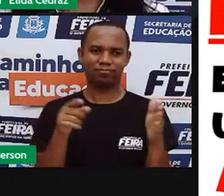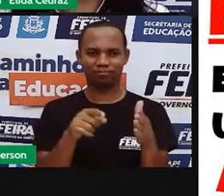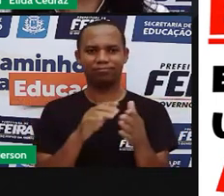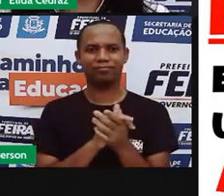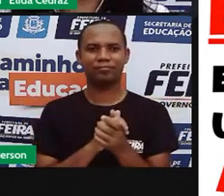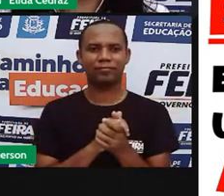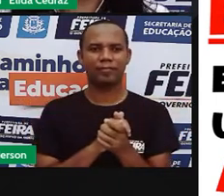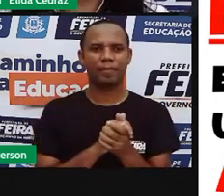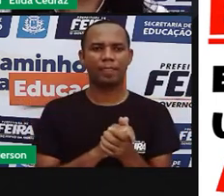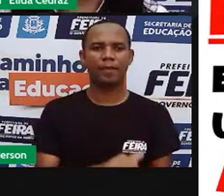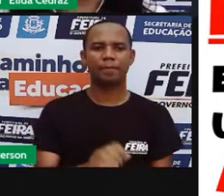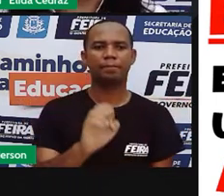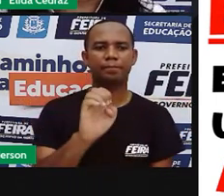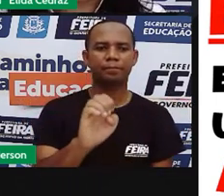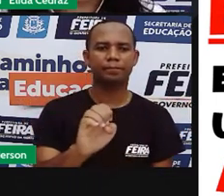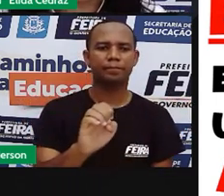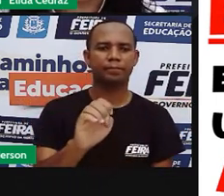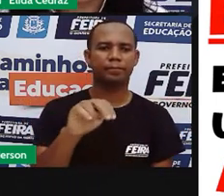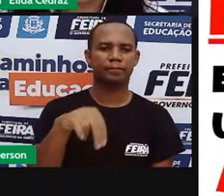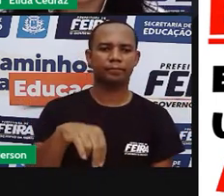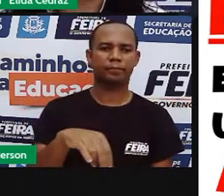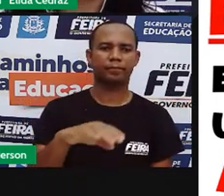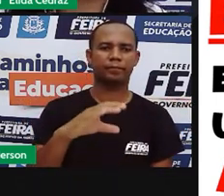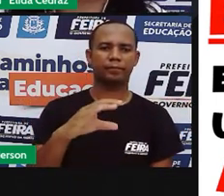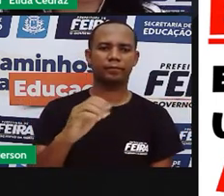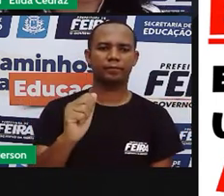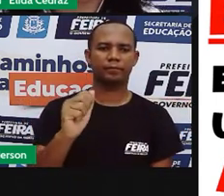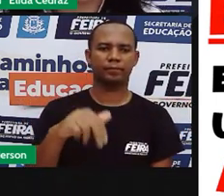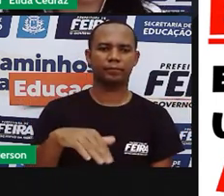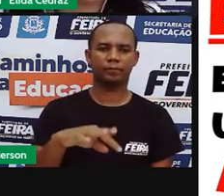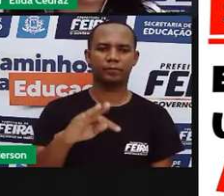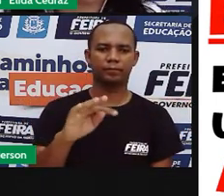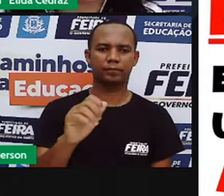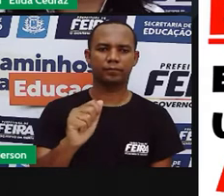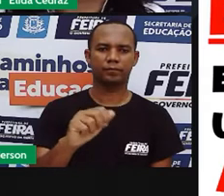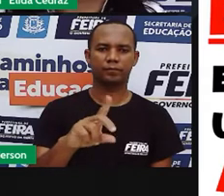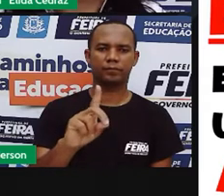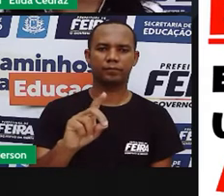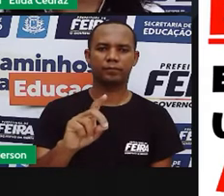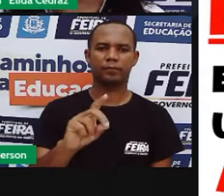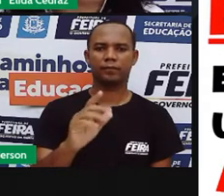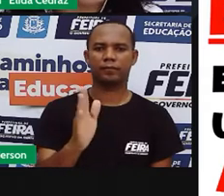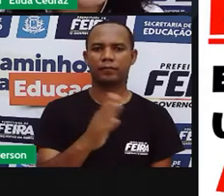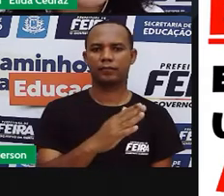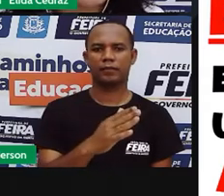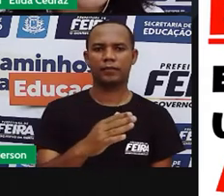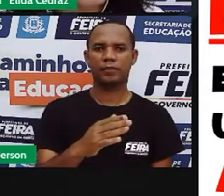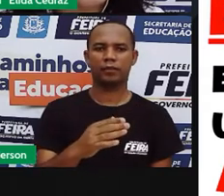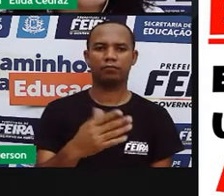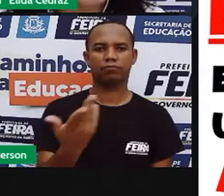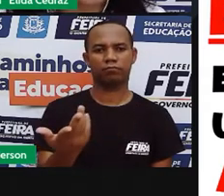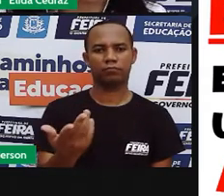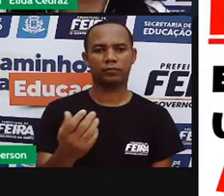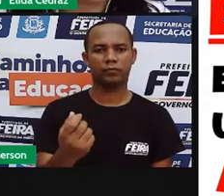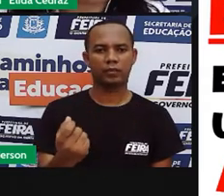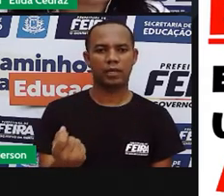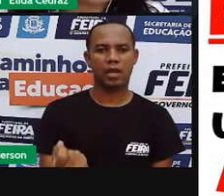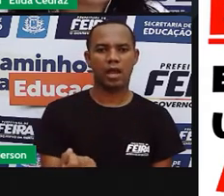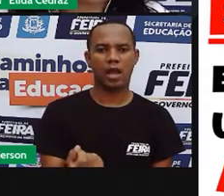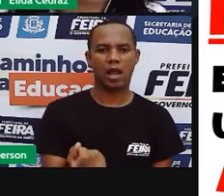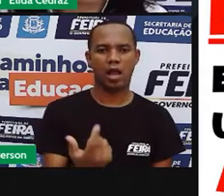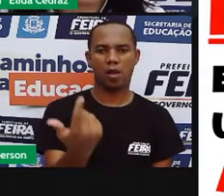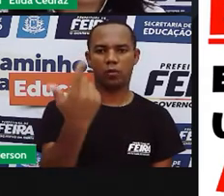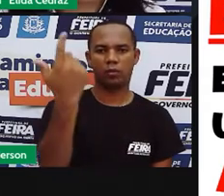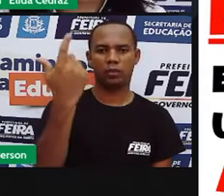encantada, alta e amplos eram as características dos cômodos da casa. E